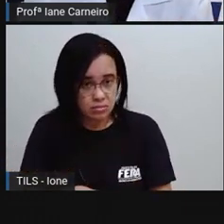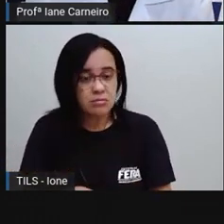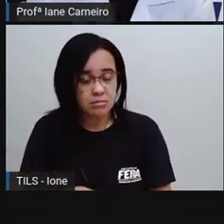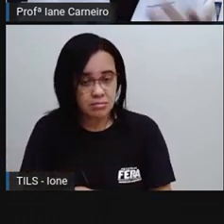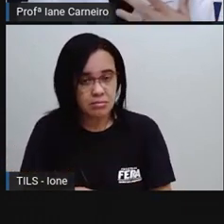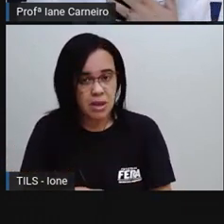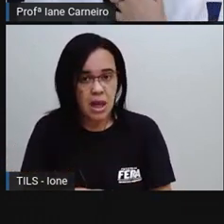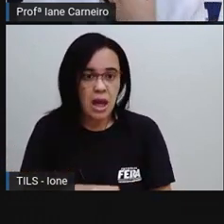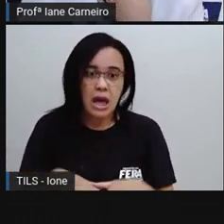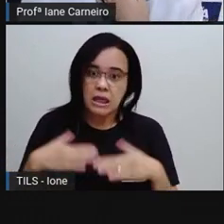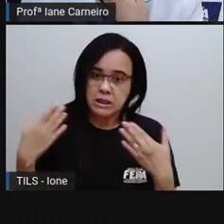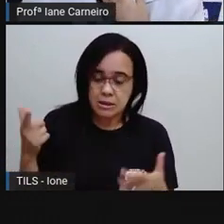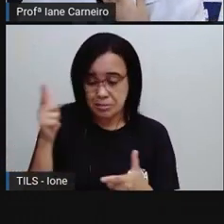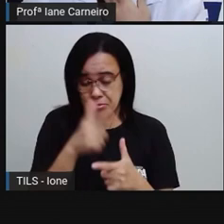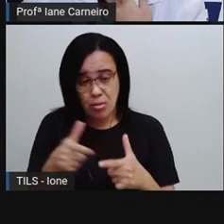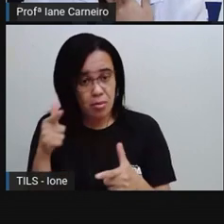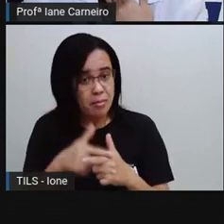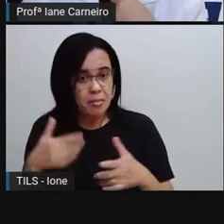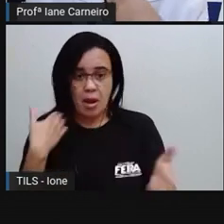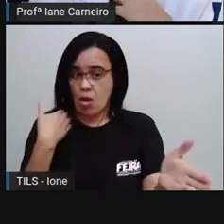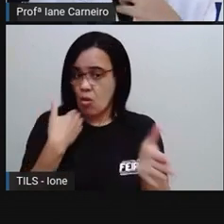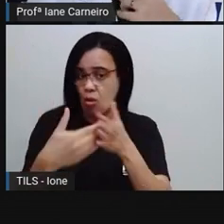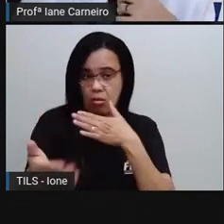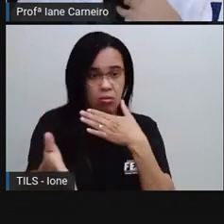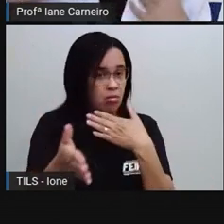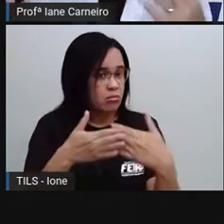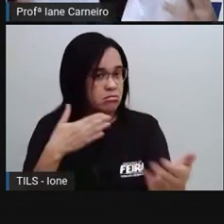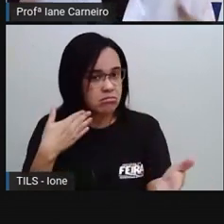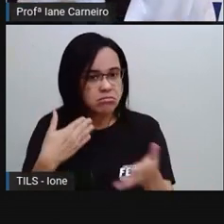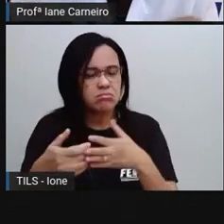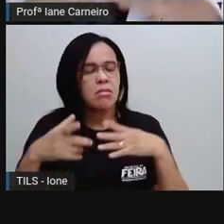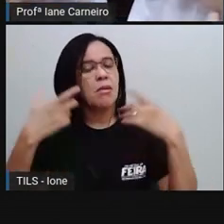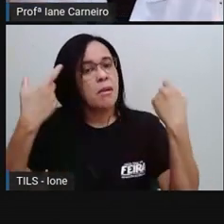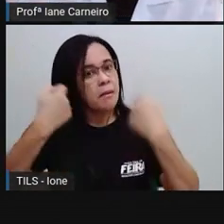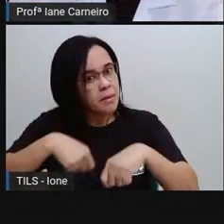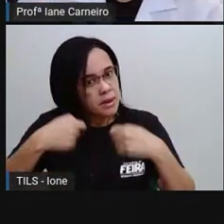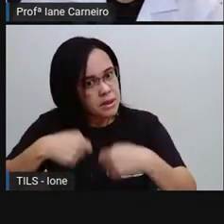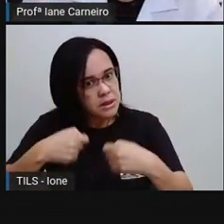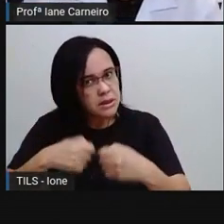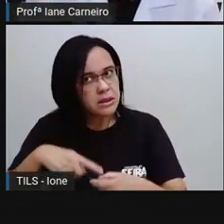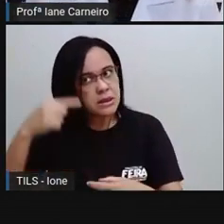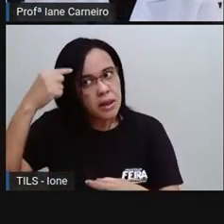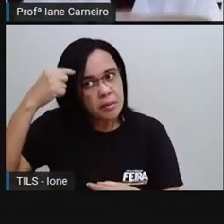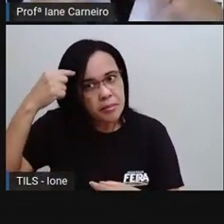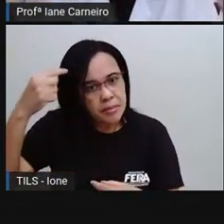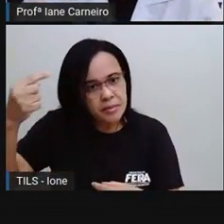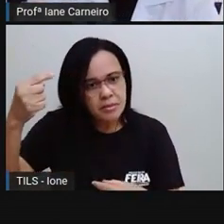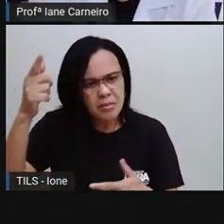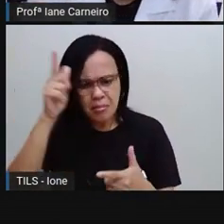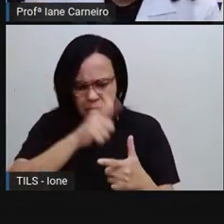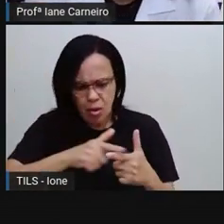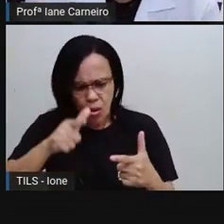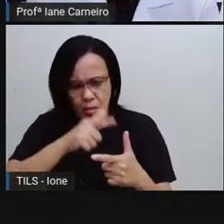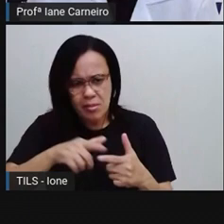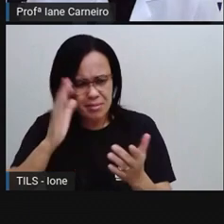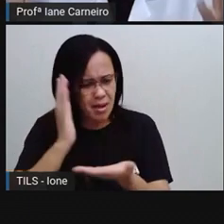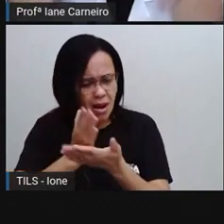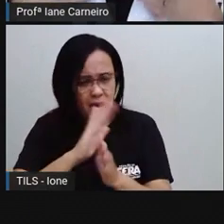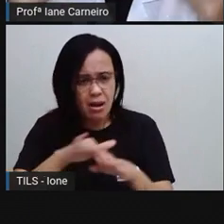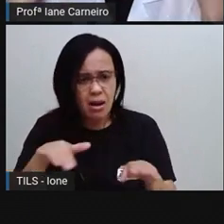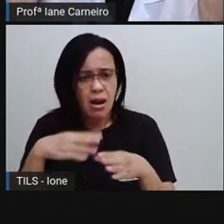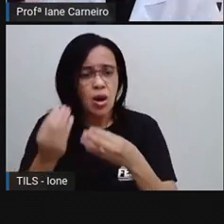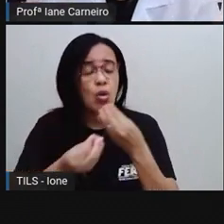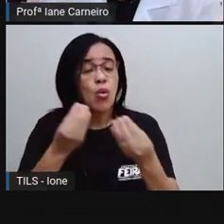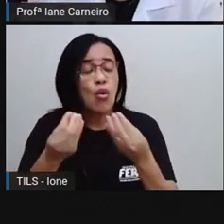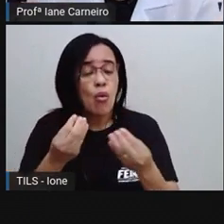do motivo que levaram os dois a brigarem, a gente precisa pensar em como resolver os nossos problemas depois. Ou